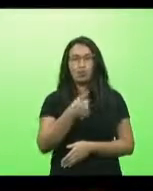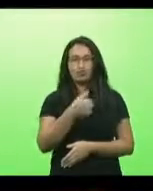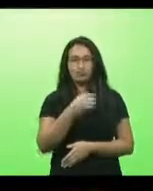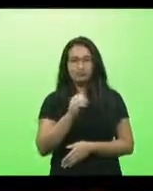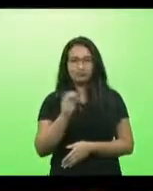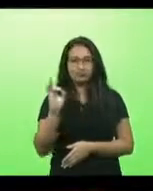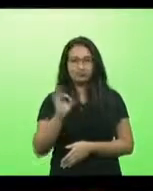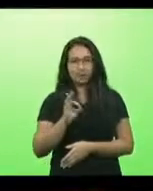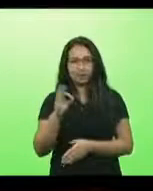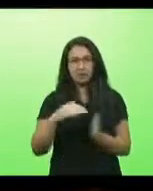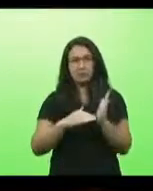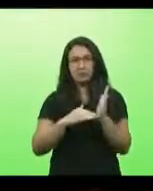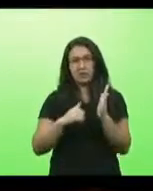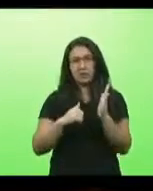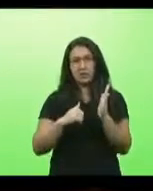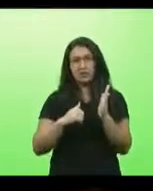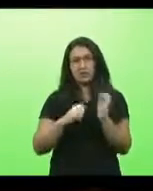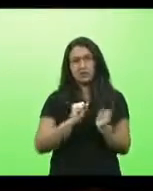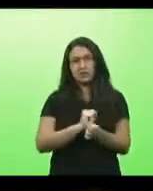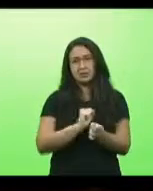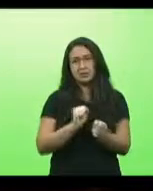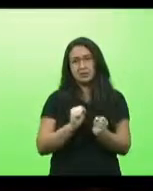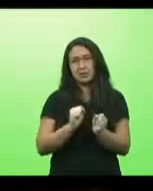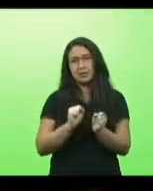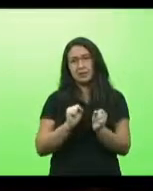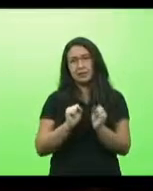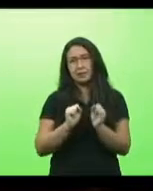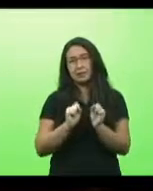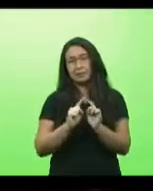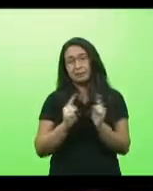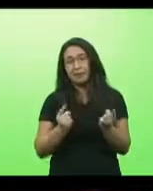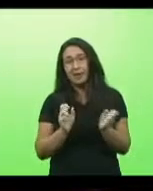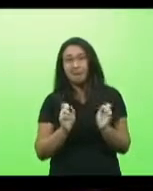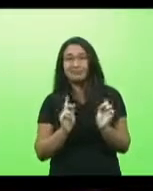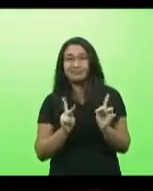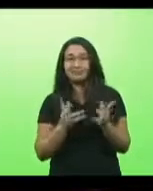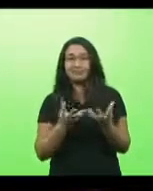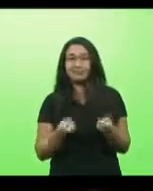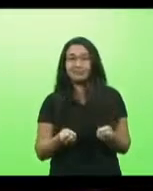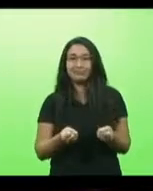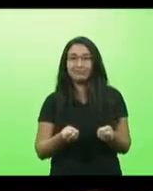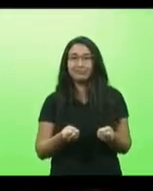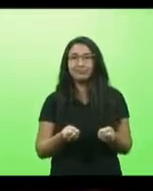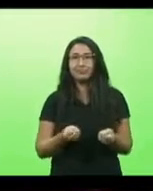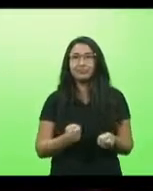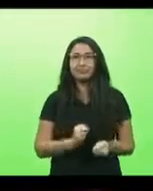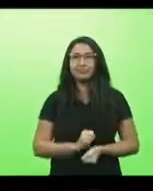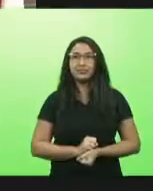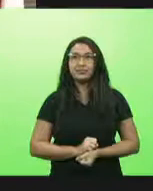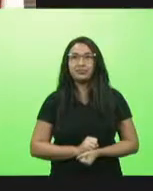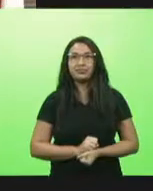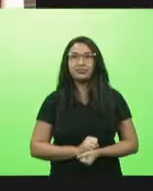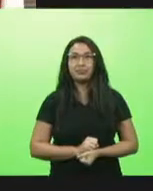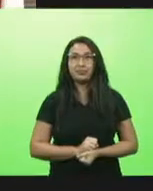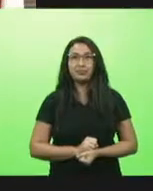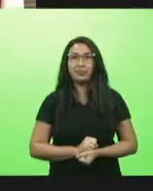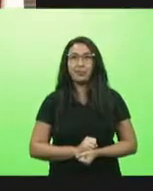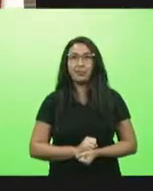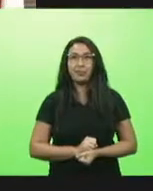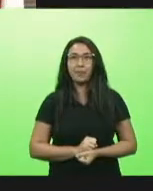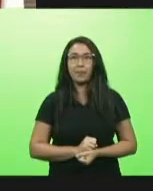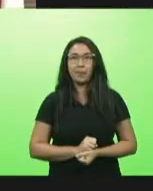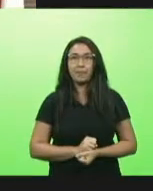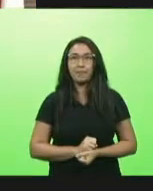abaixo daquilo que a gente espera mas aceitável deputado Kennedy uma parte deputado senhor presidente gostaria de fazer uma parte